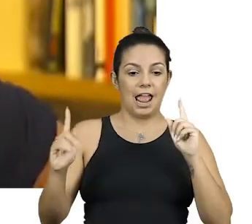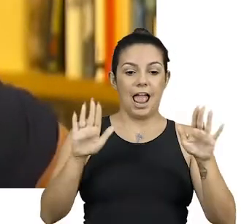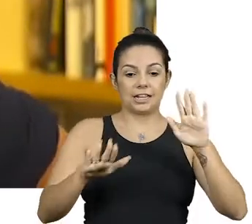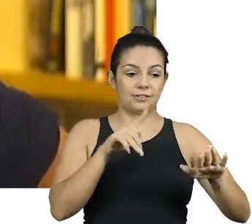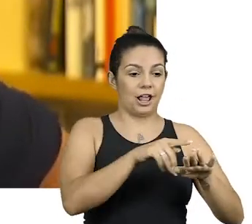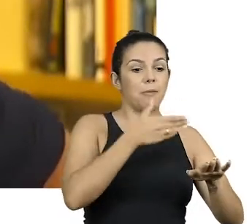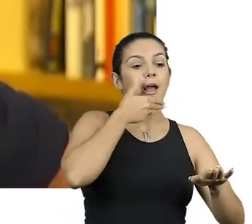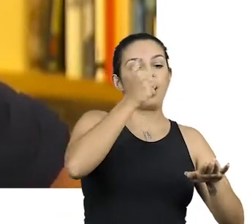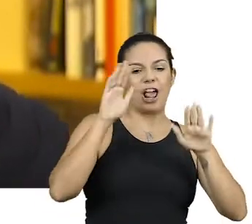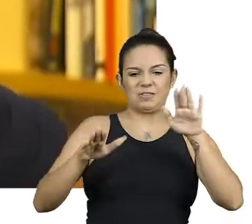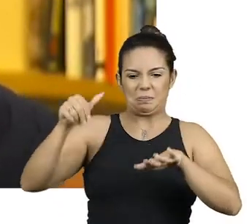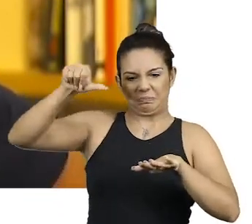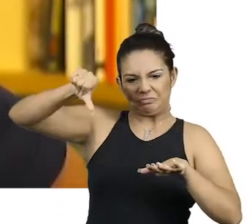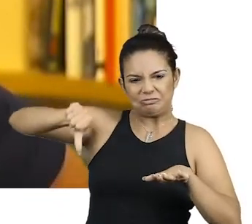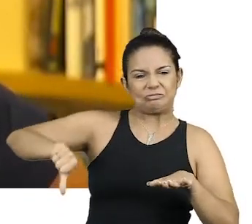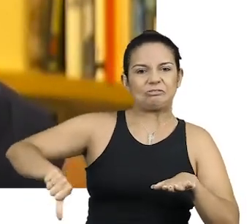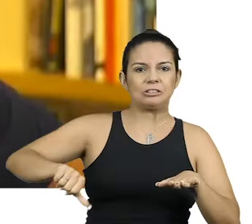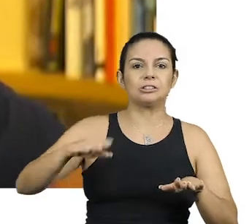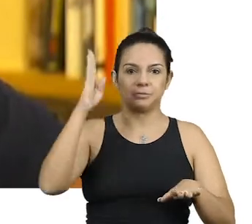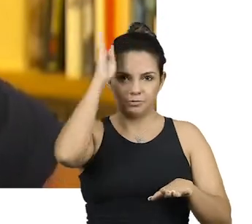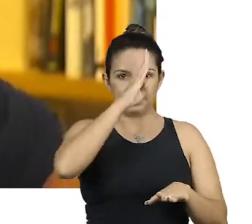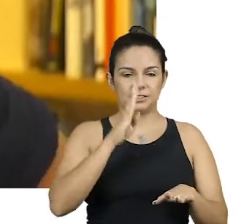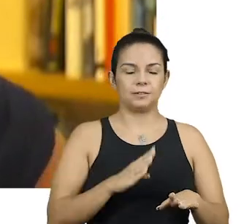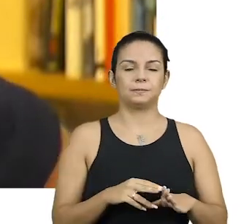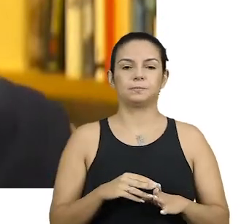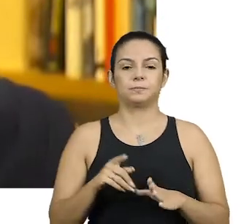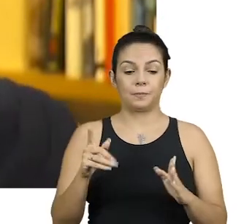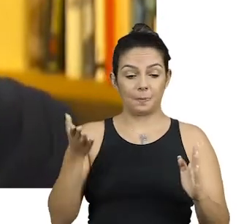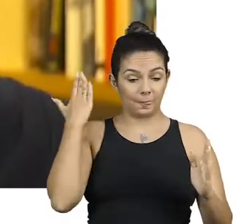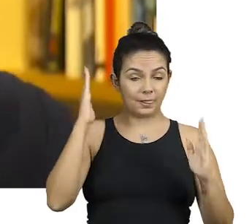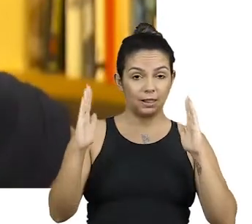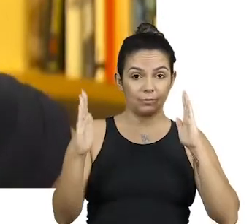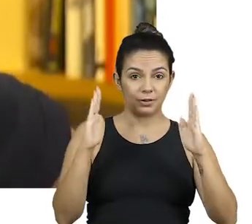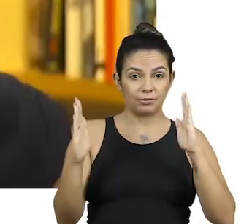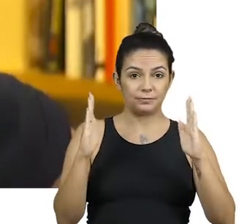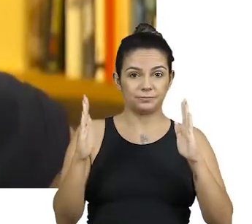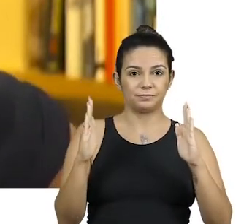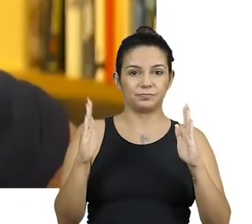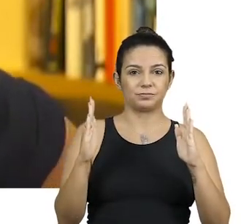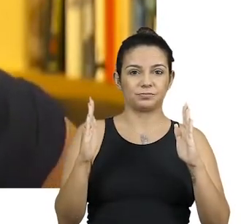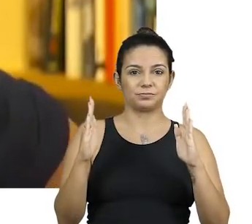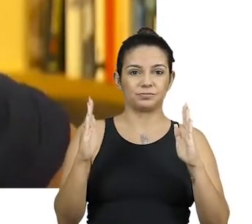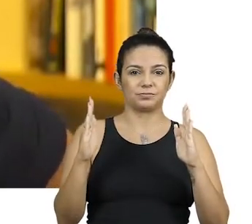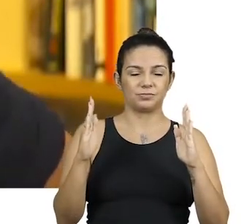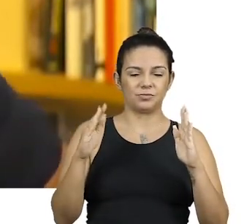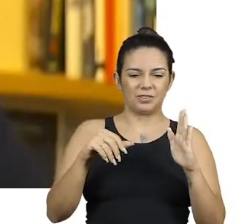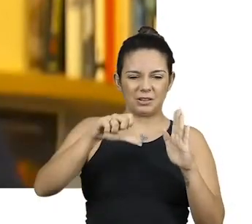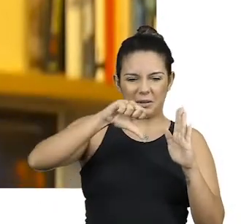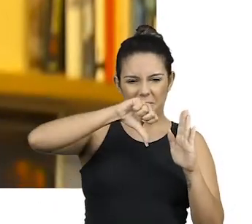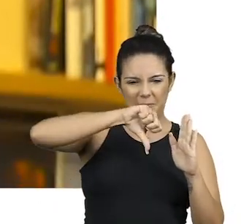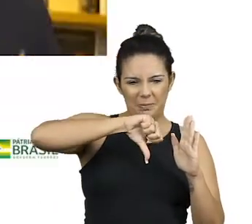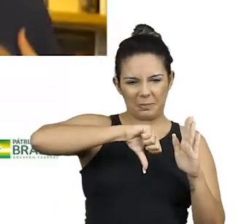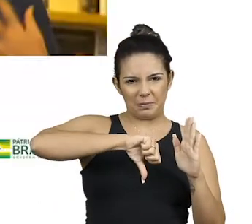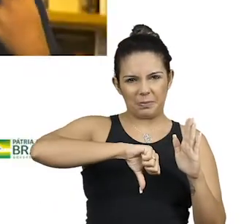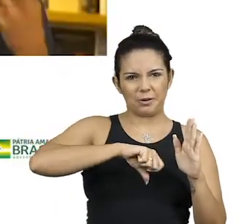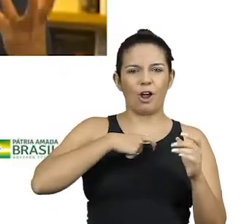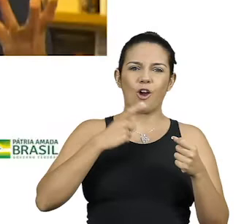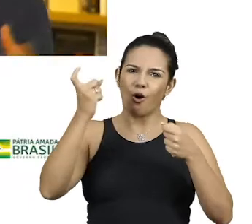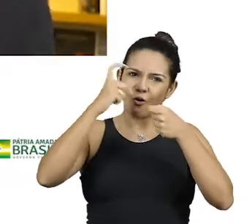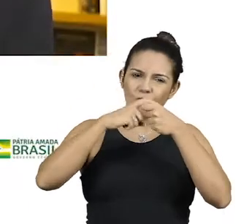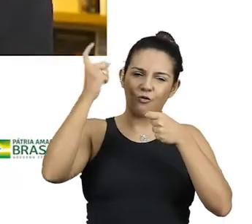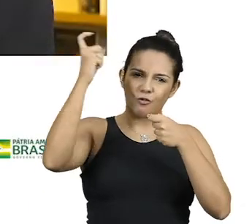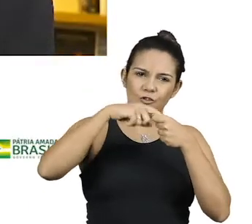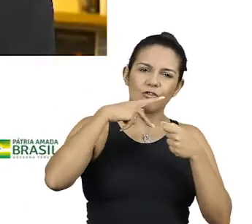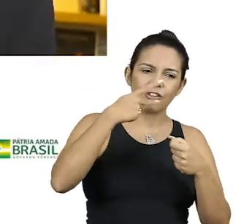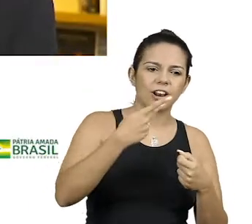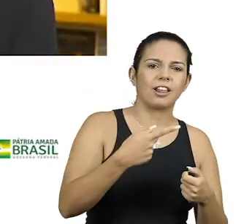o Brasil estava passando por um momento de baixa autoestima. E voltei com vontade de